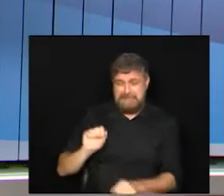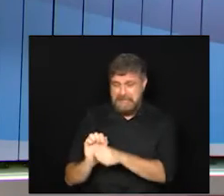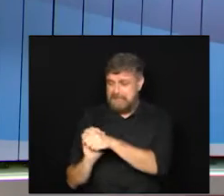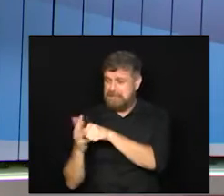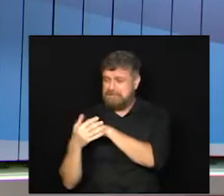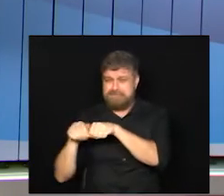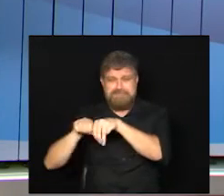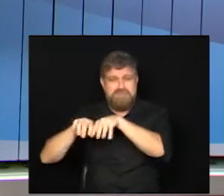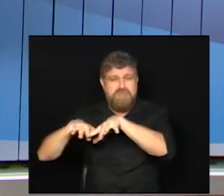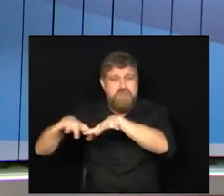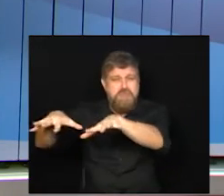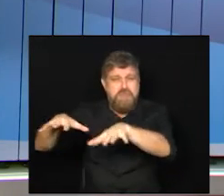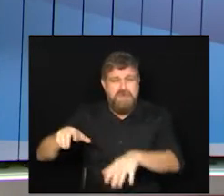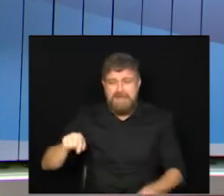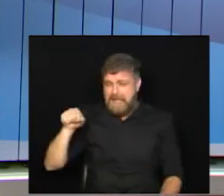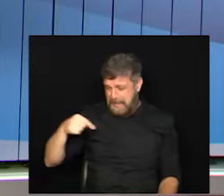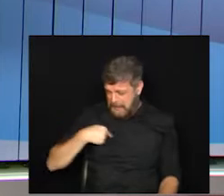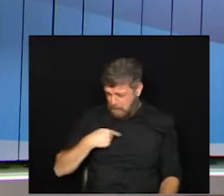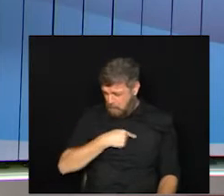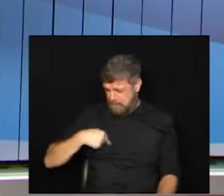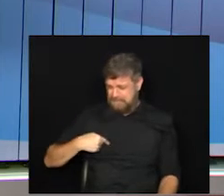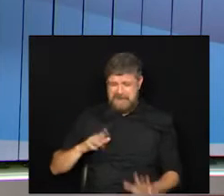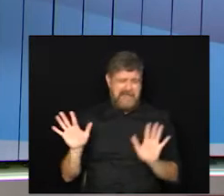vírus provavelmente se iniciou